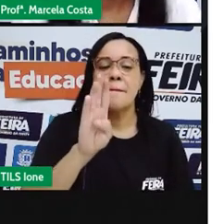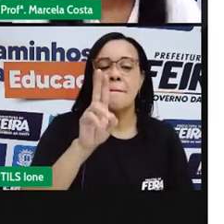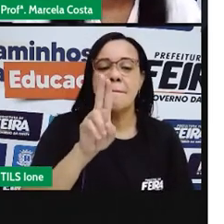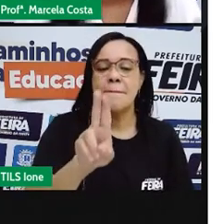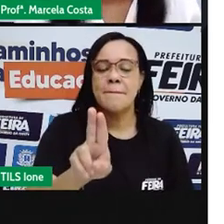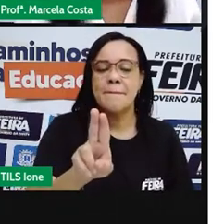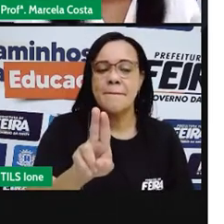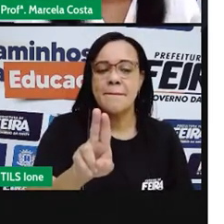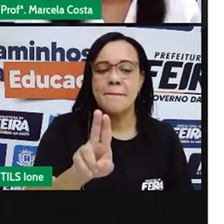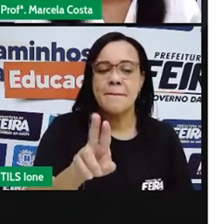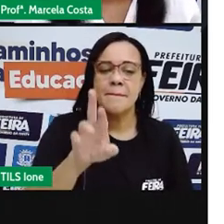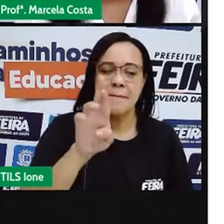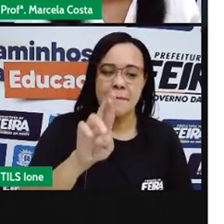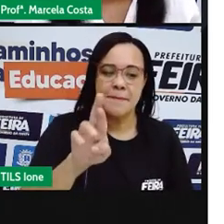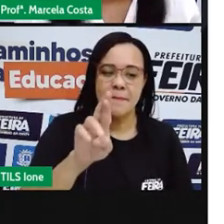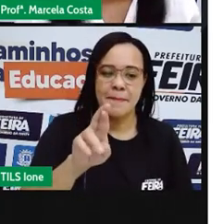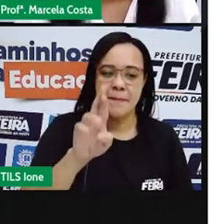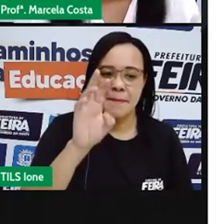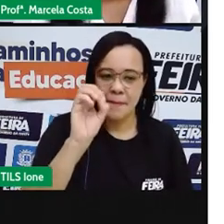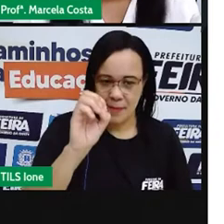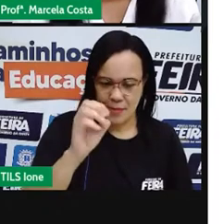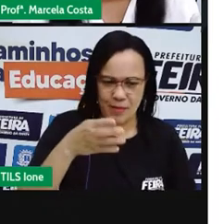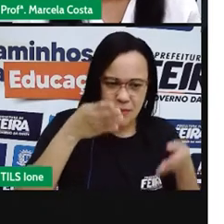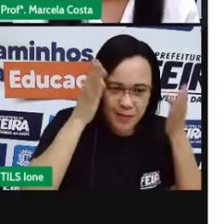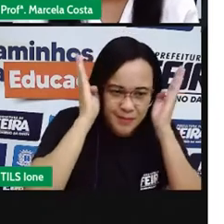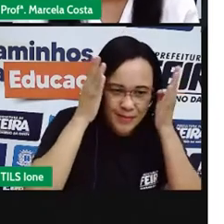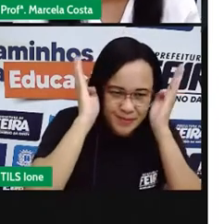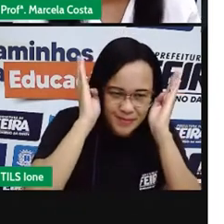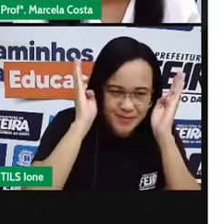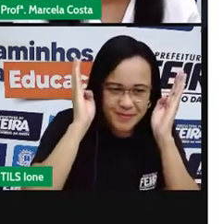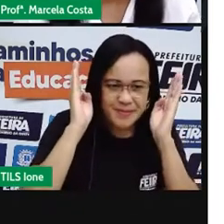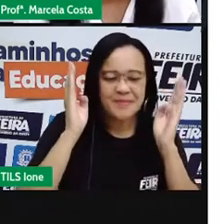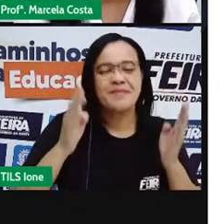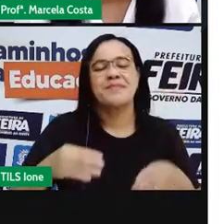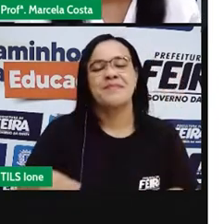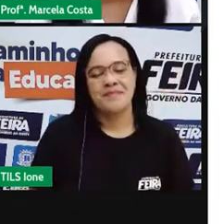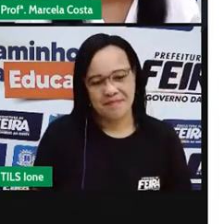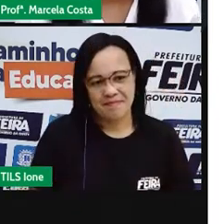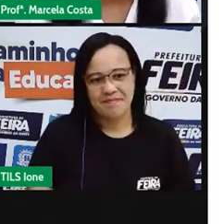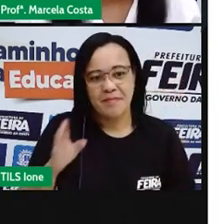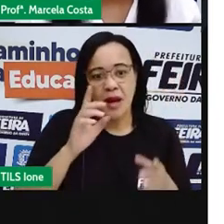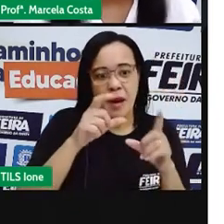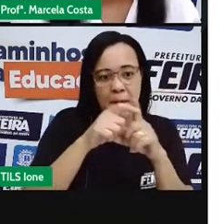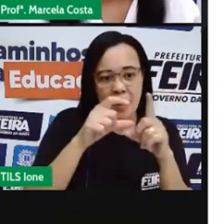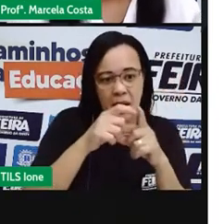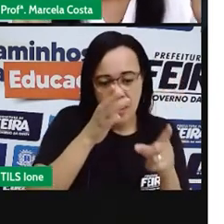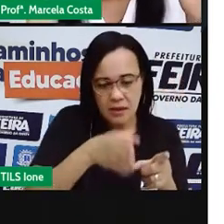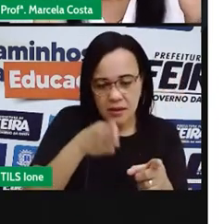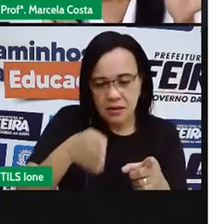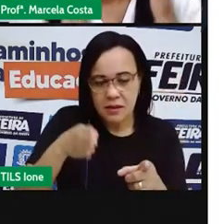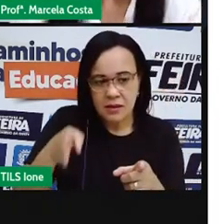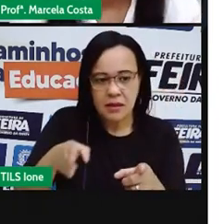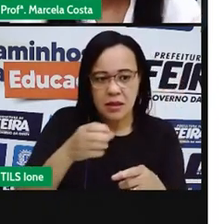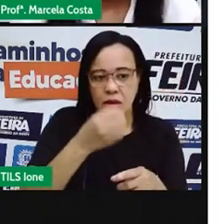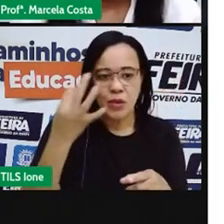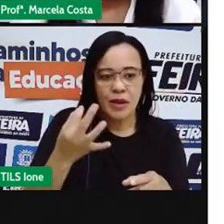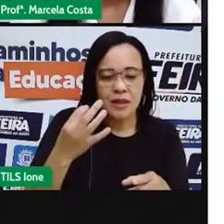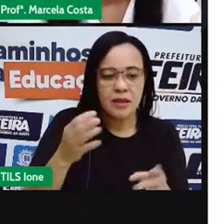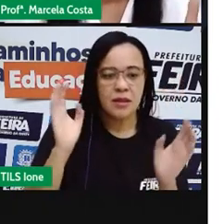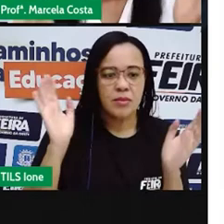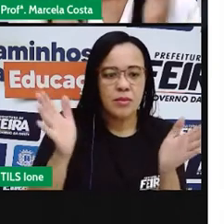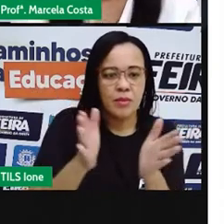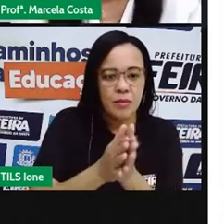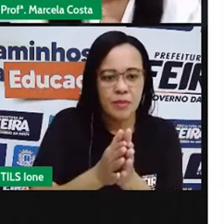no início da palavra. Vamos ver quantas filórias formam essa palavra. Bu.